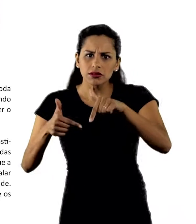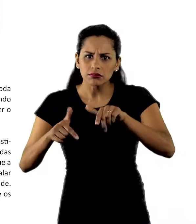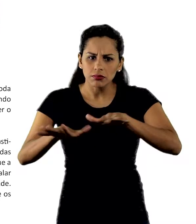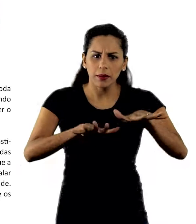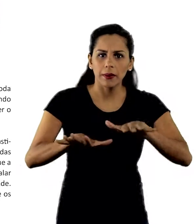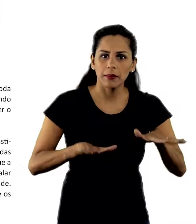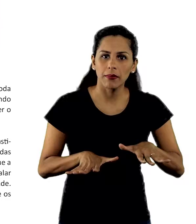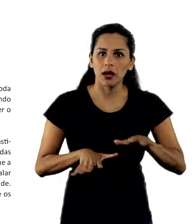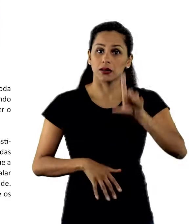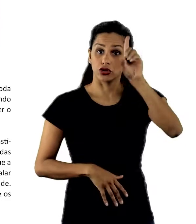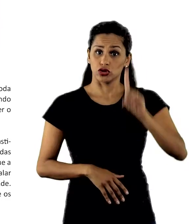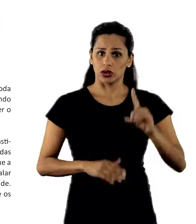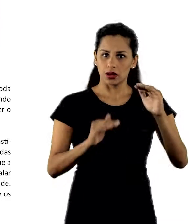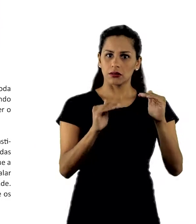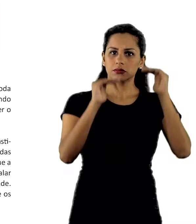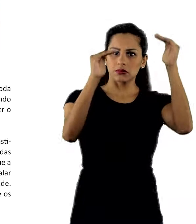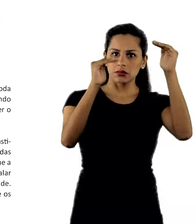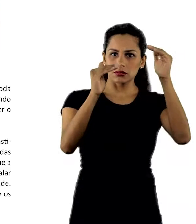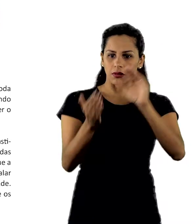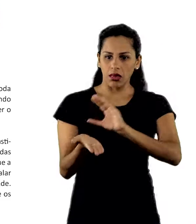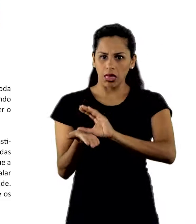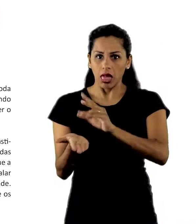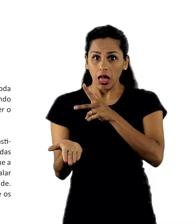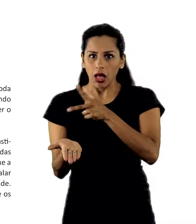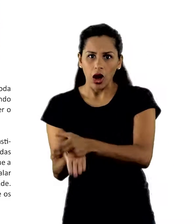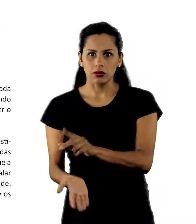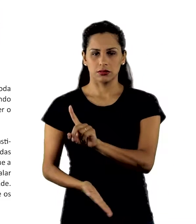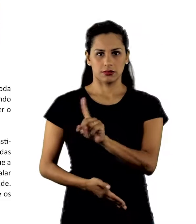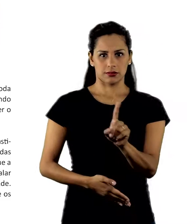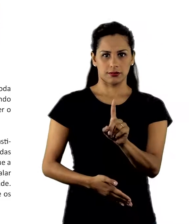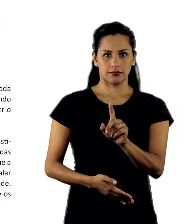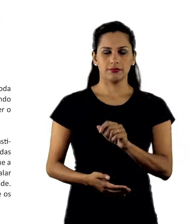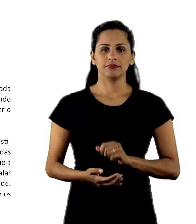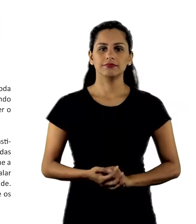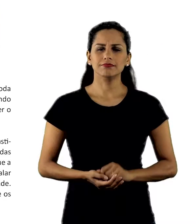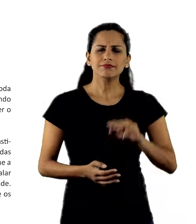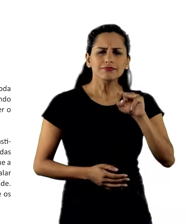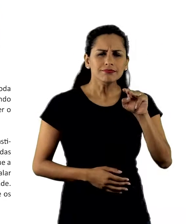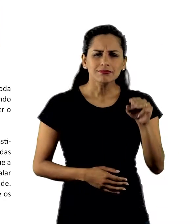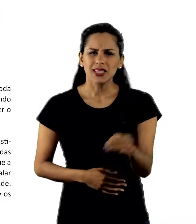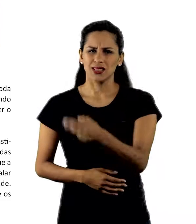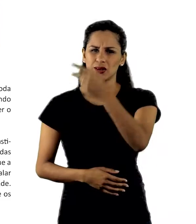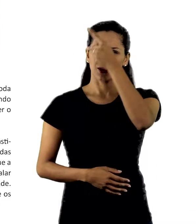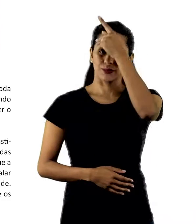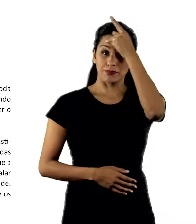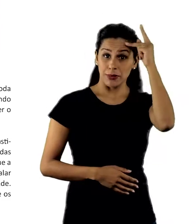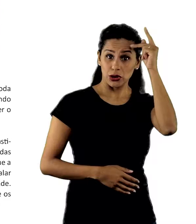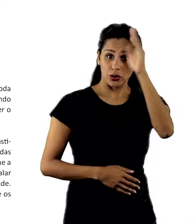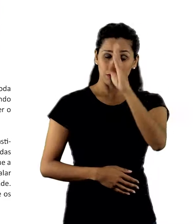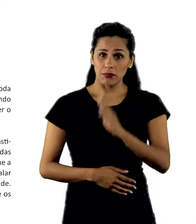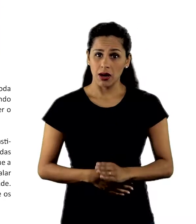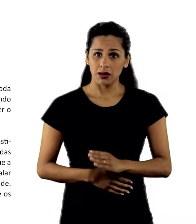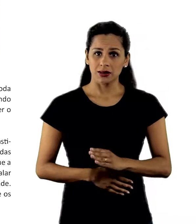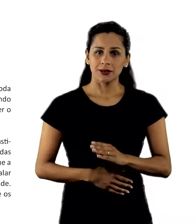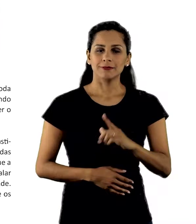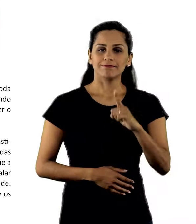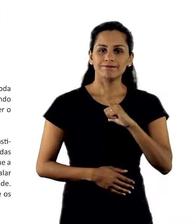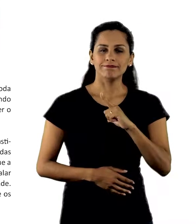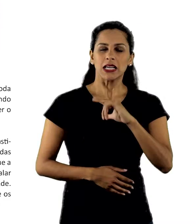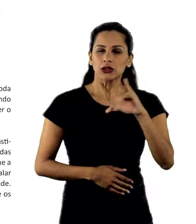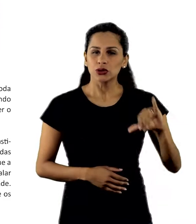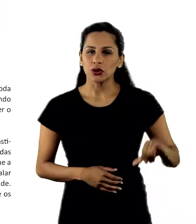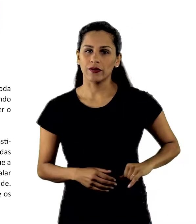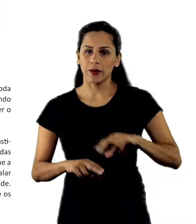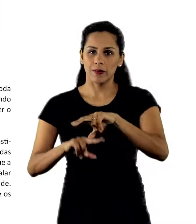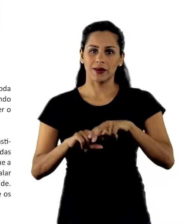mobilizar! Direitos valem mais, não aos cortes sociais. Milhões e milhões de pessoas estão sendo afetadas